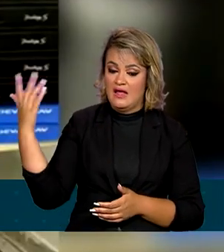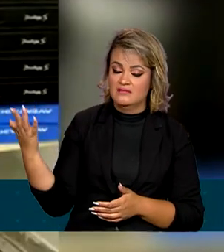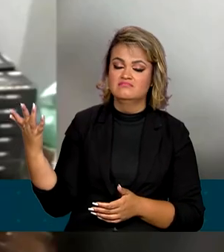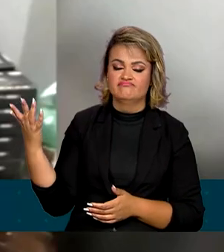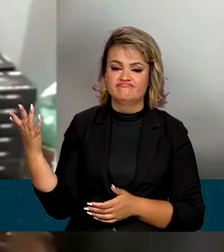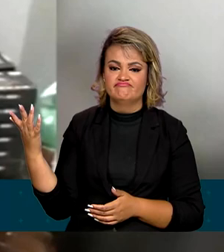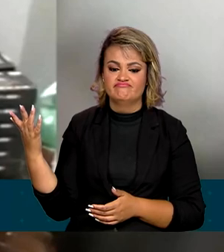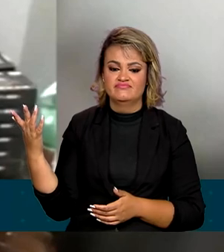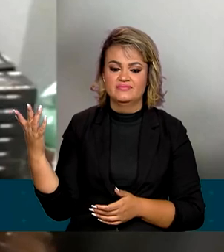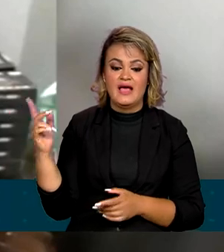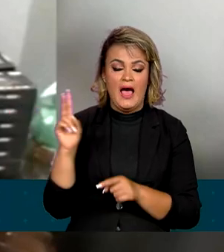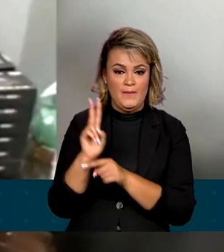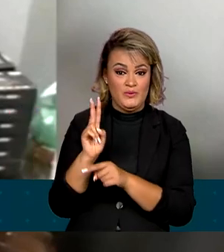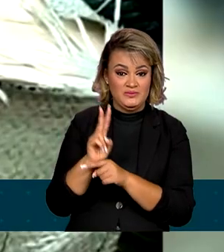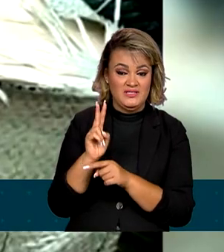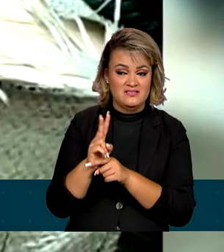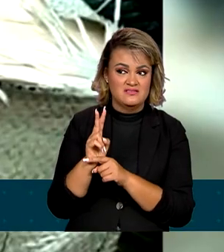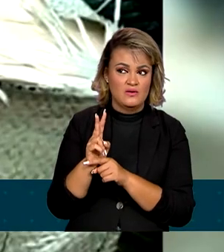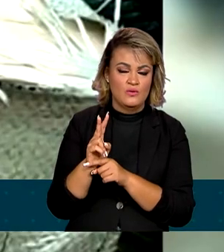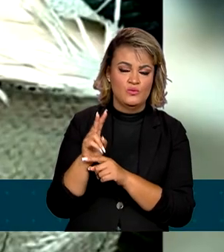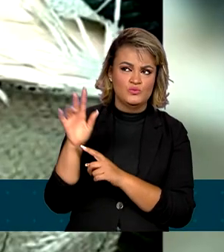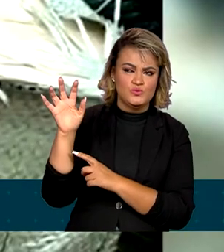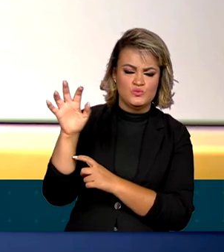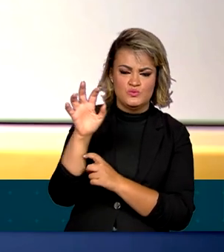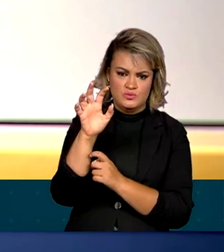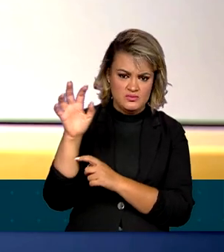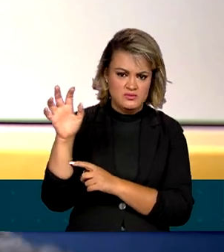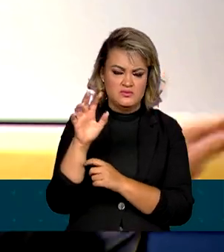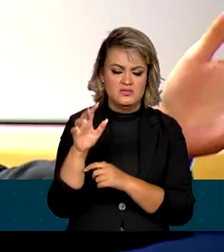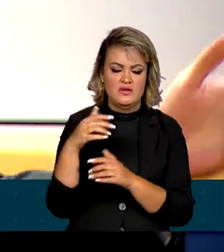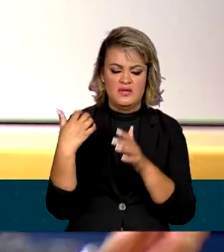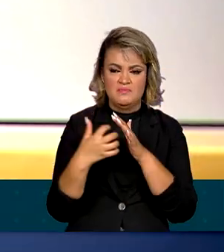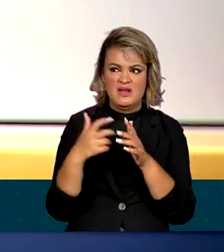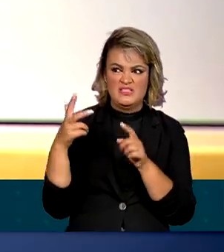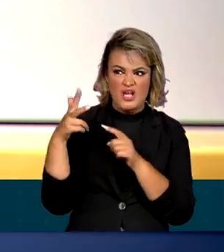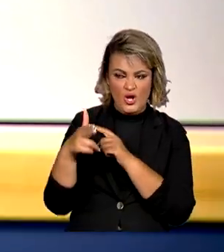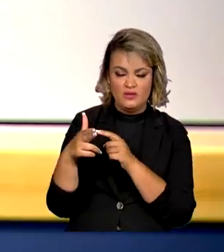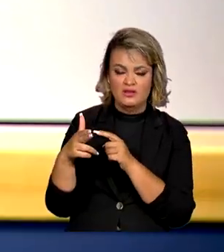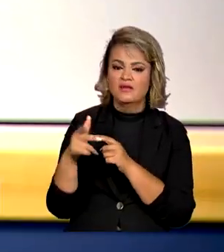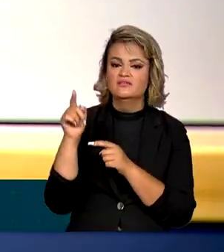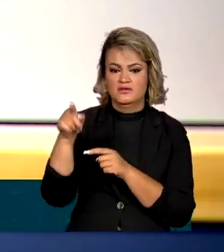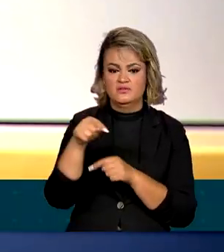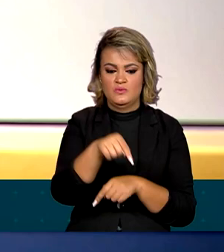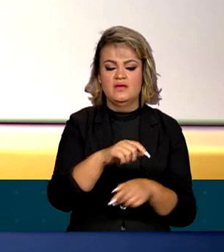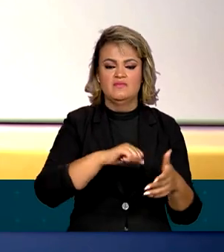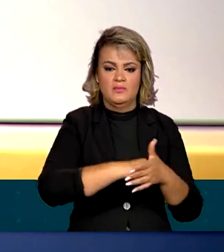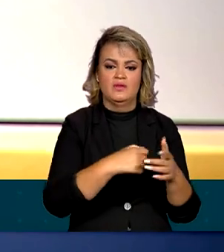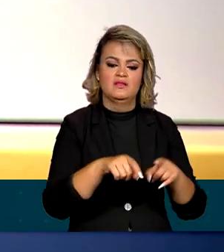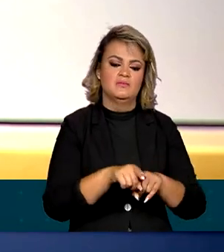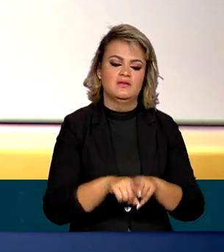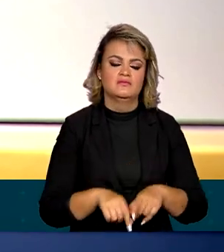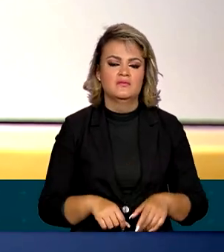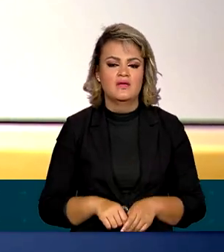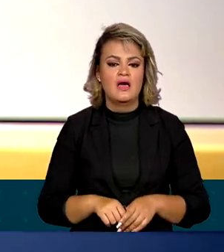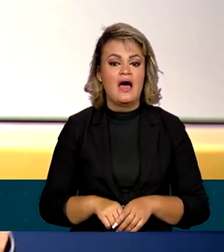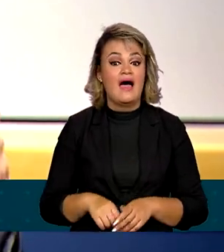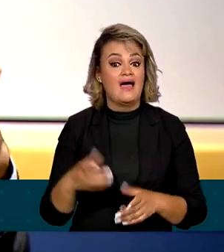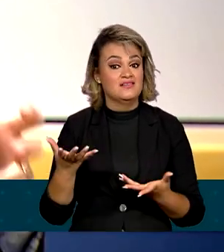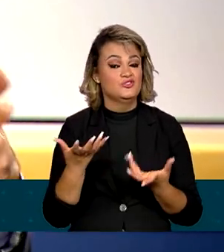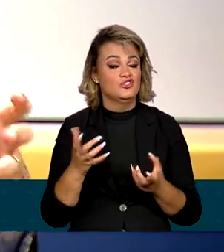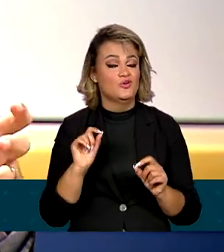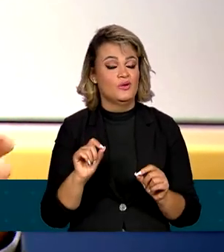ilegal da proteção do sinal das operadoras. Por meio de toda essa solução tecnológica, sejam bloqueados